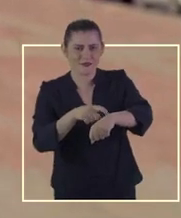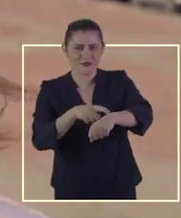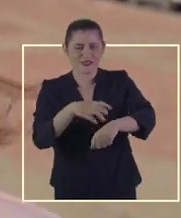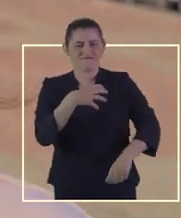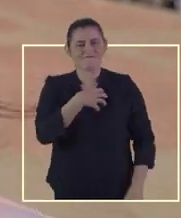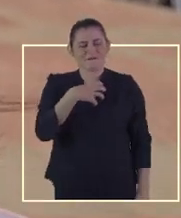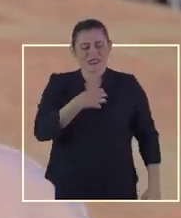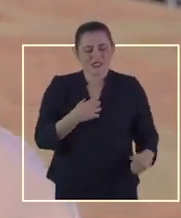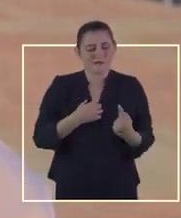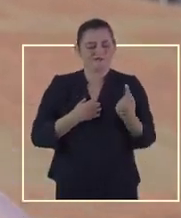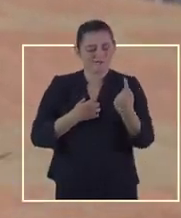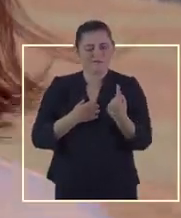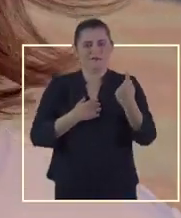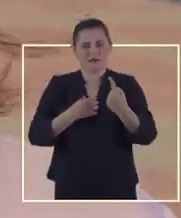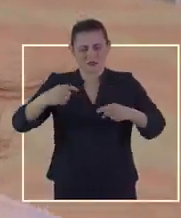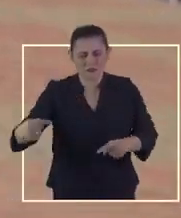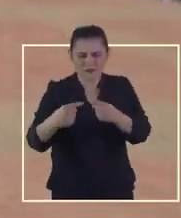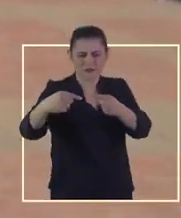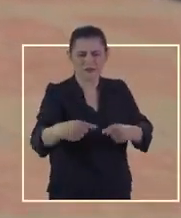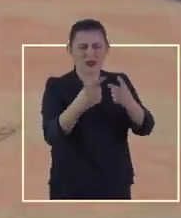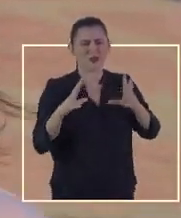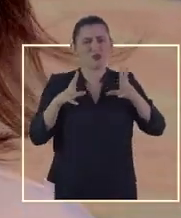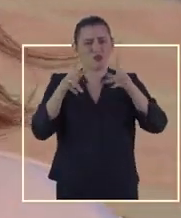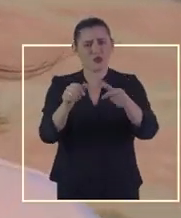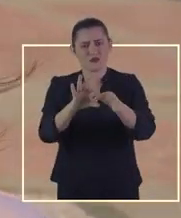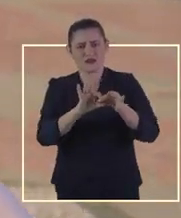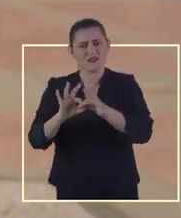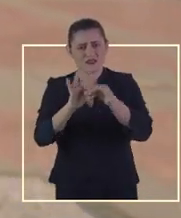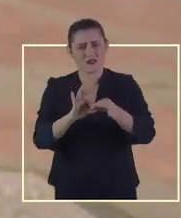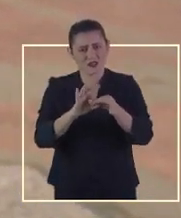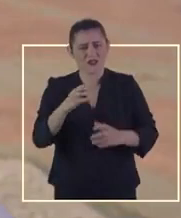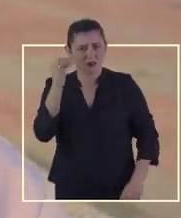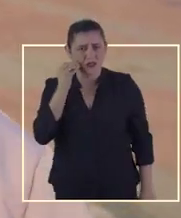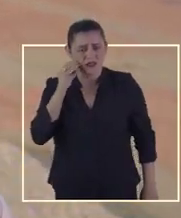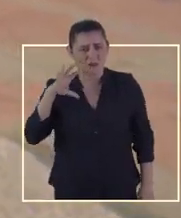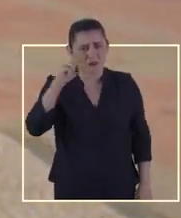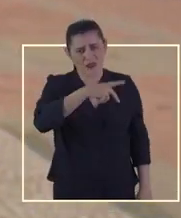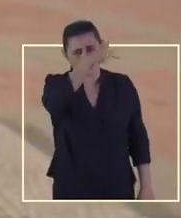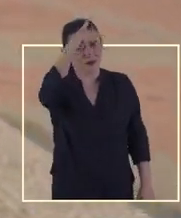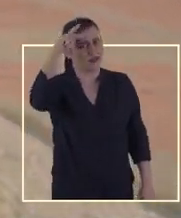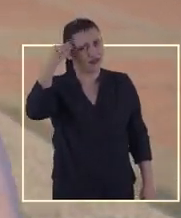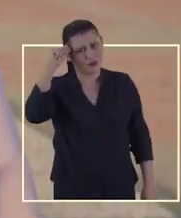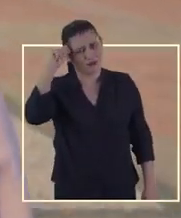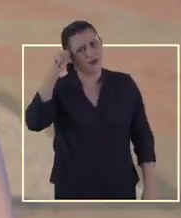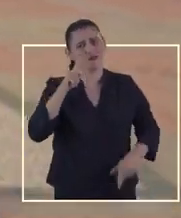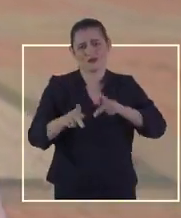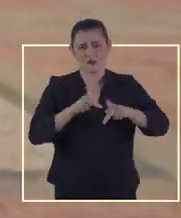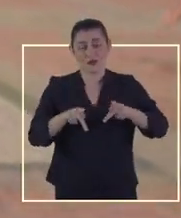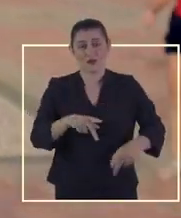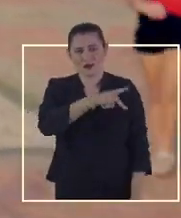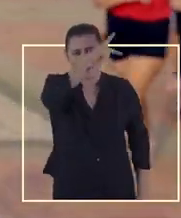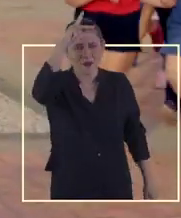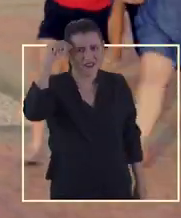momento, me sinto sozinha, enfrentando todos aqueles que se uniram para tomar Prefeitura das mãos do